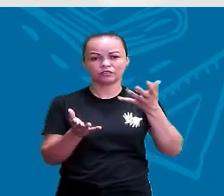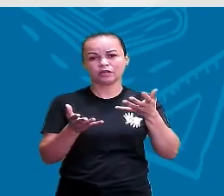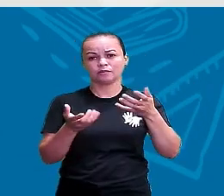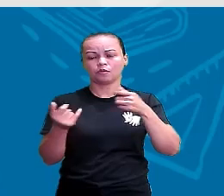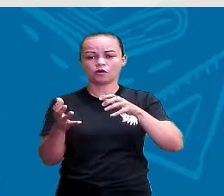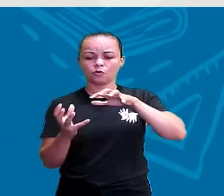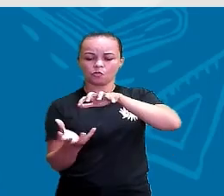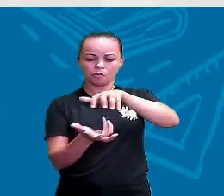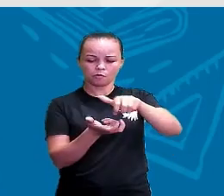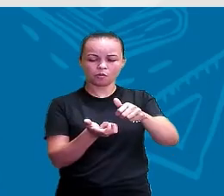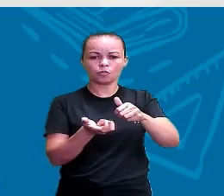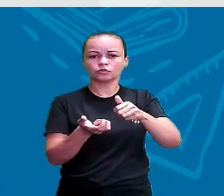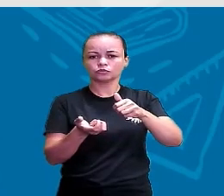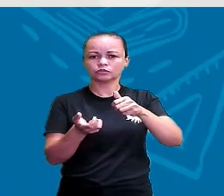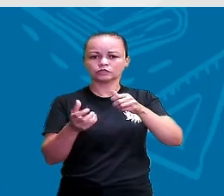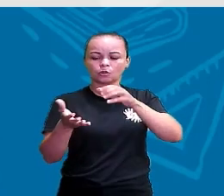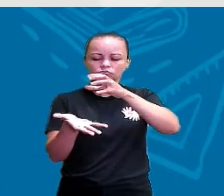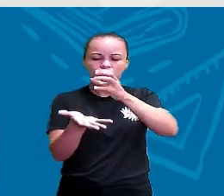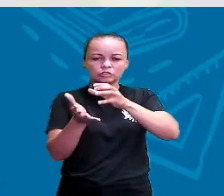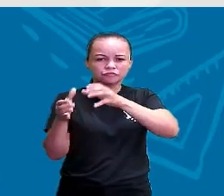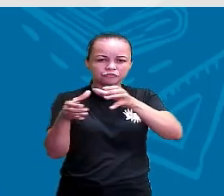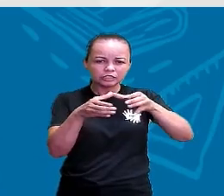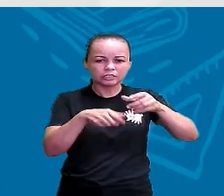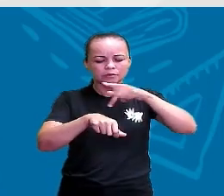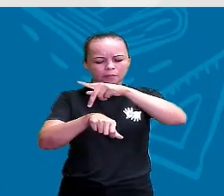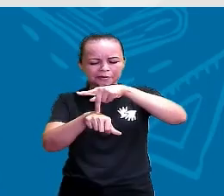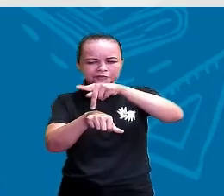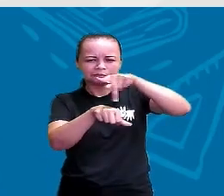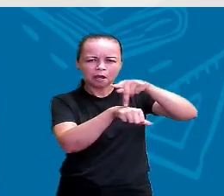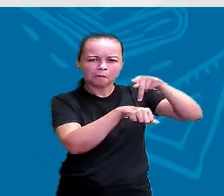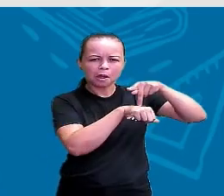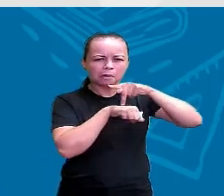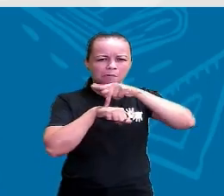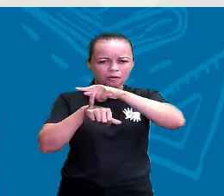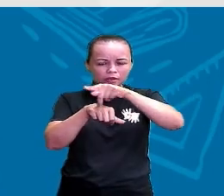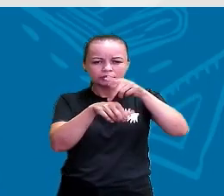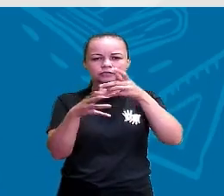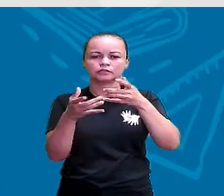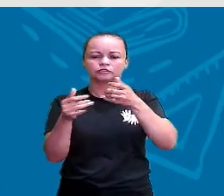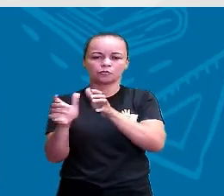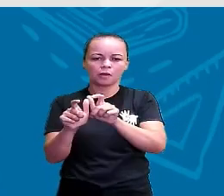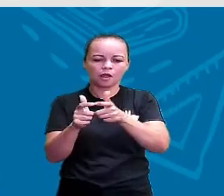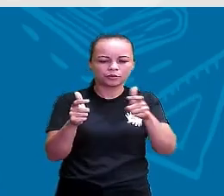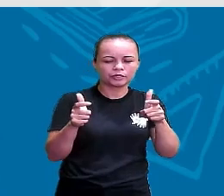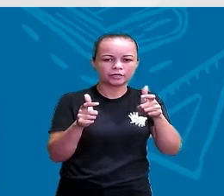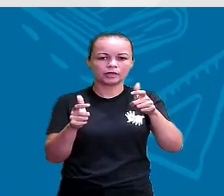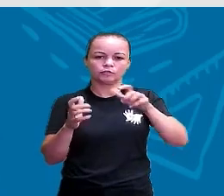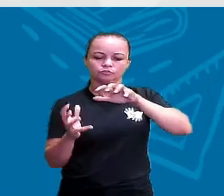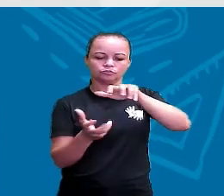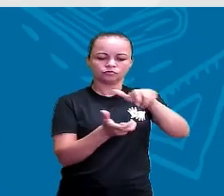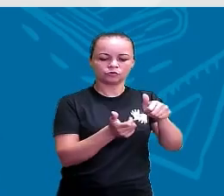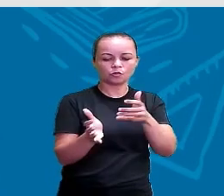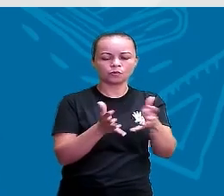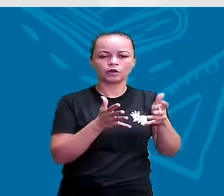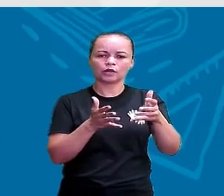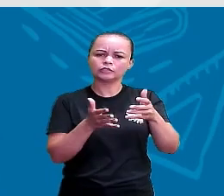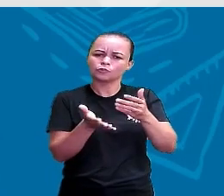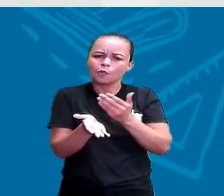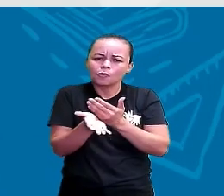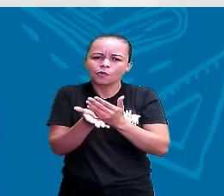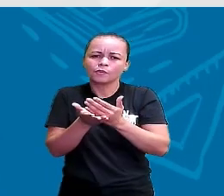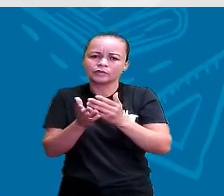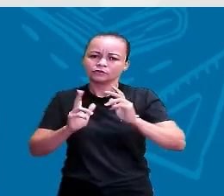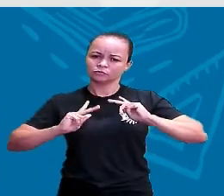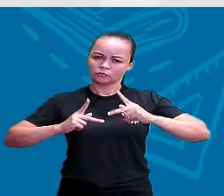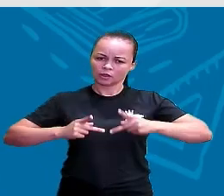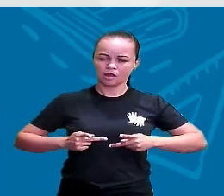do mundo em países seja familiar pra maioria das pessoas do planeta, é um acontecimento recente na história da humanidade.